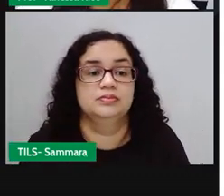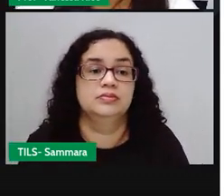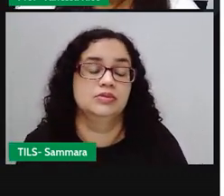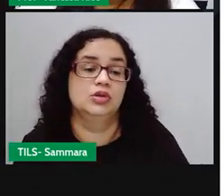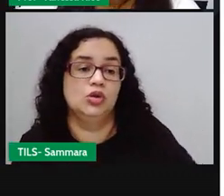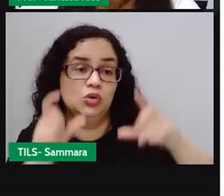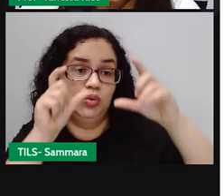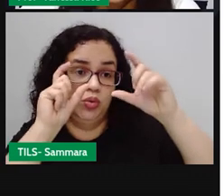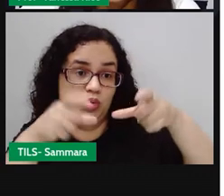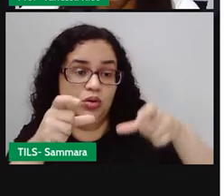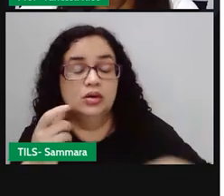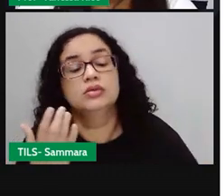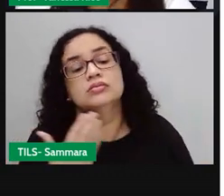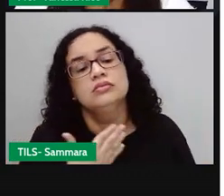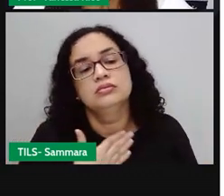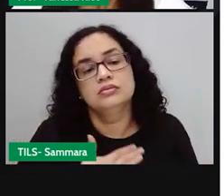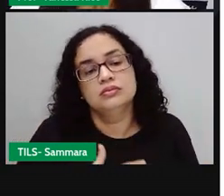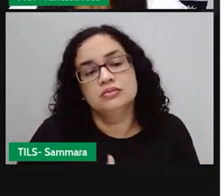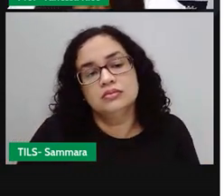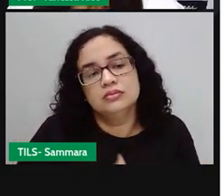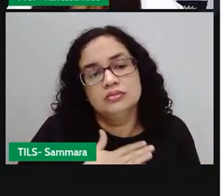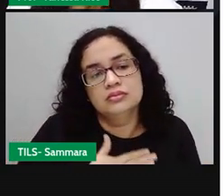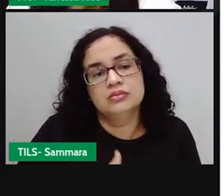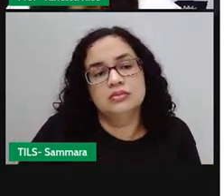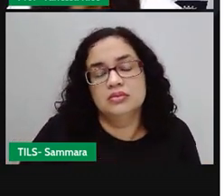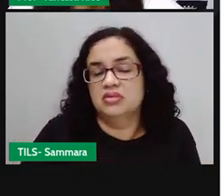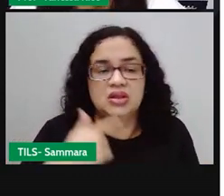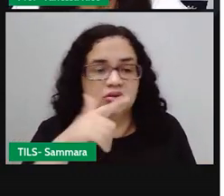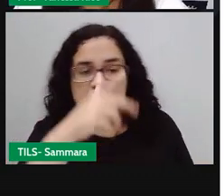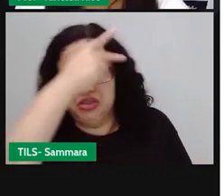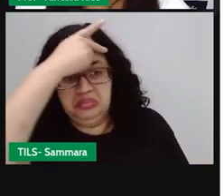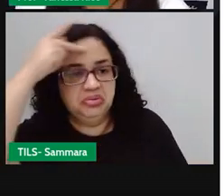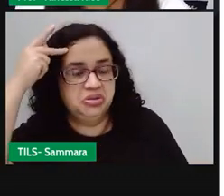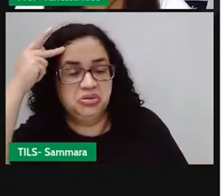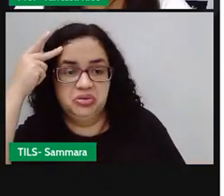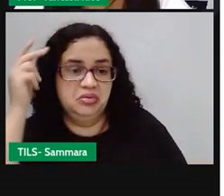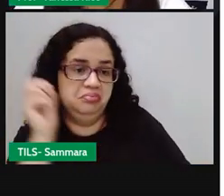lugar para descanso. Descanso, em outros casos, a gente não deixa.